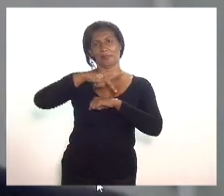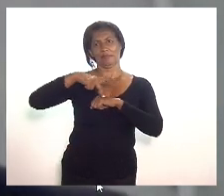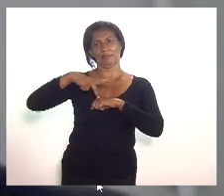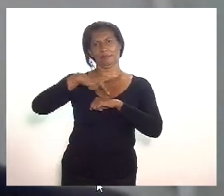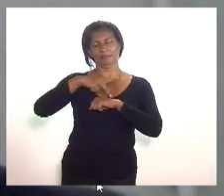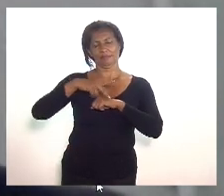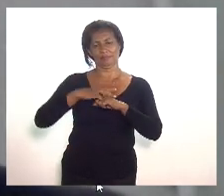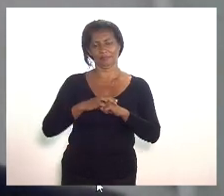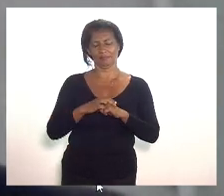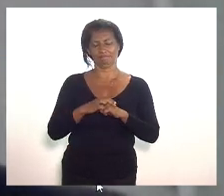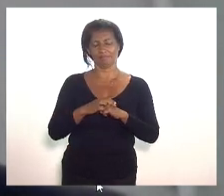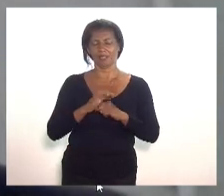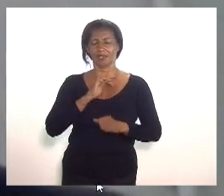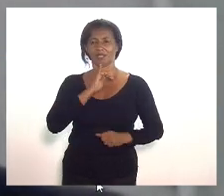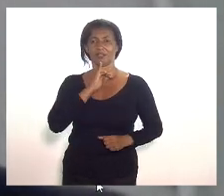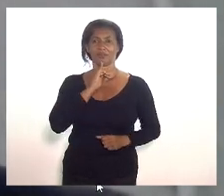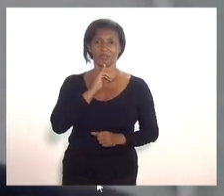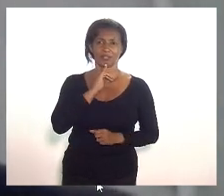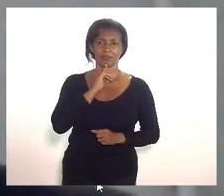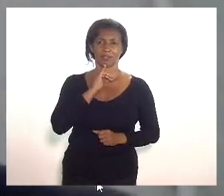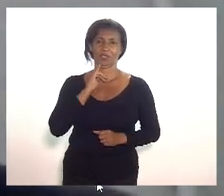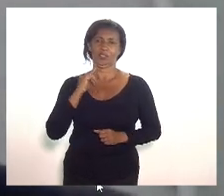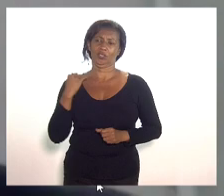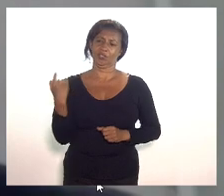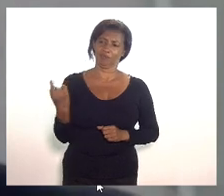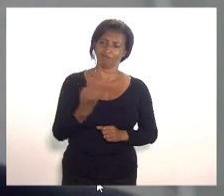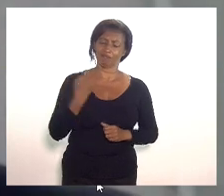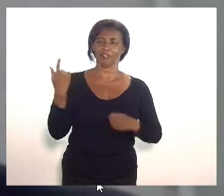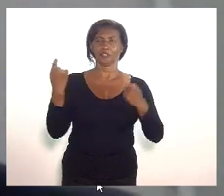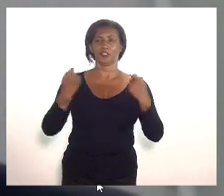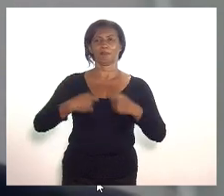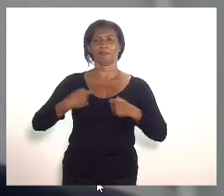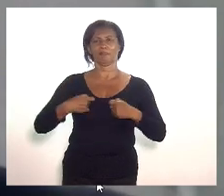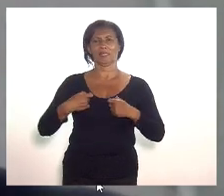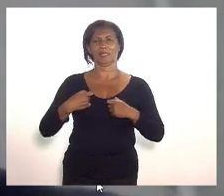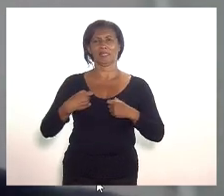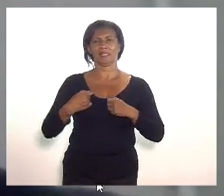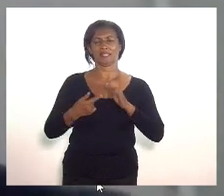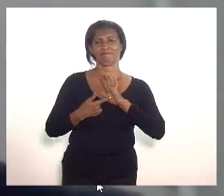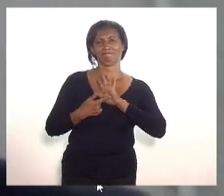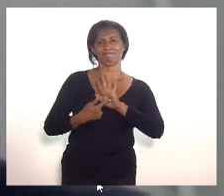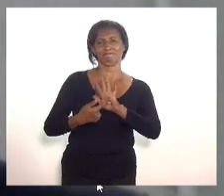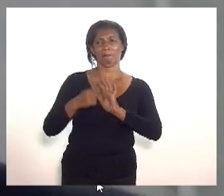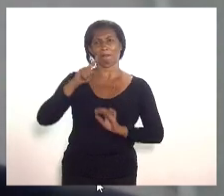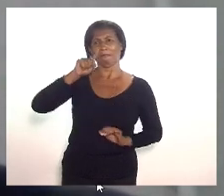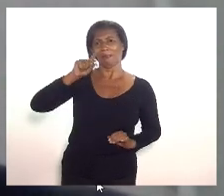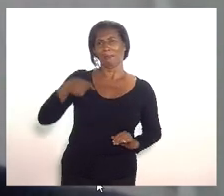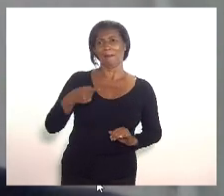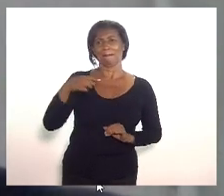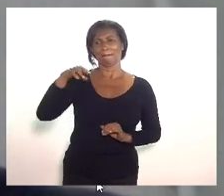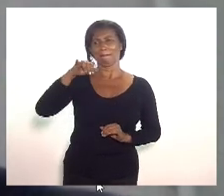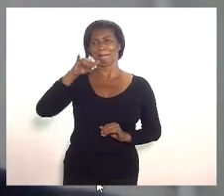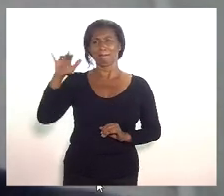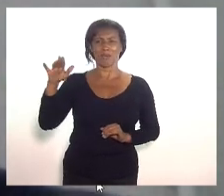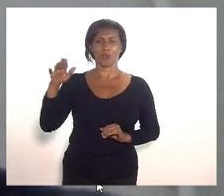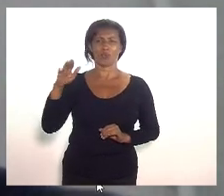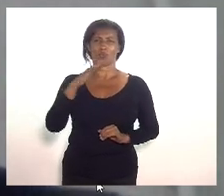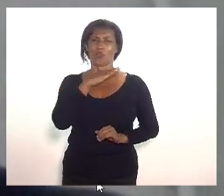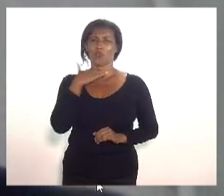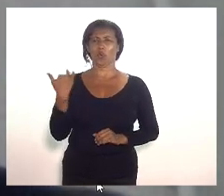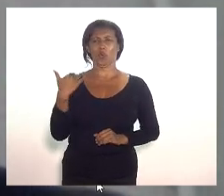a gente precisa aqui registrar um número como esse no dia de hoje de mil mortos na minha cidade